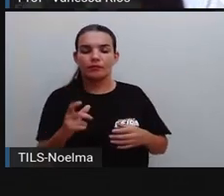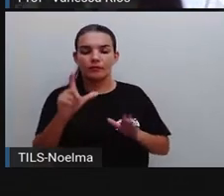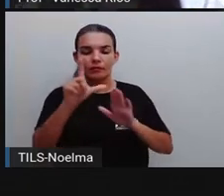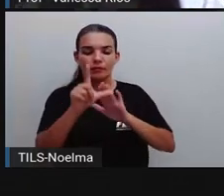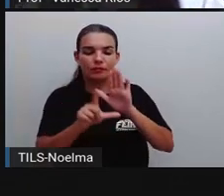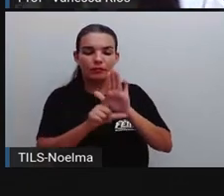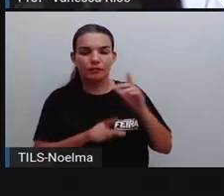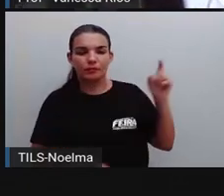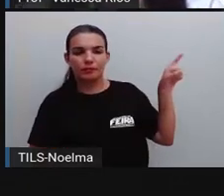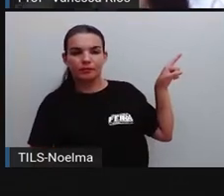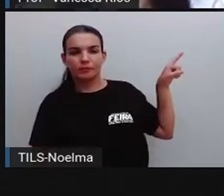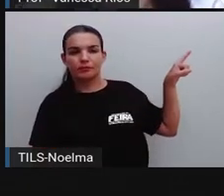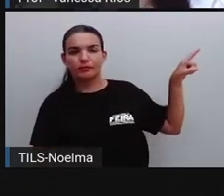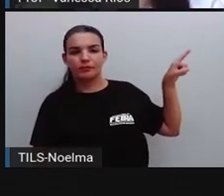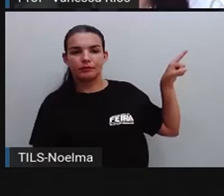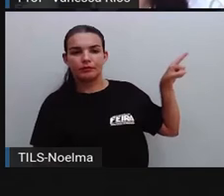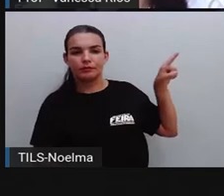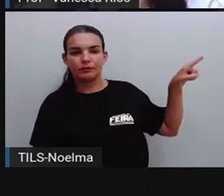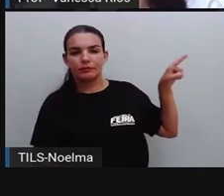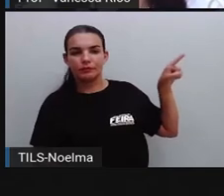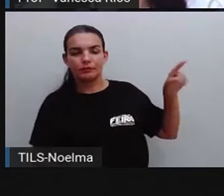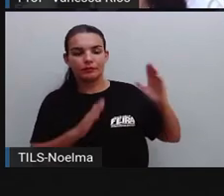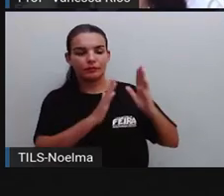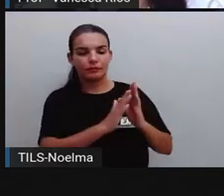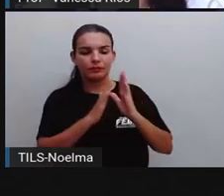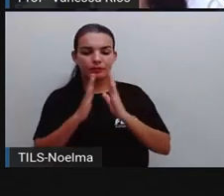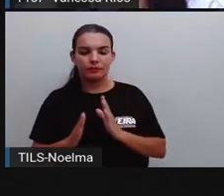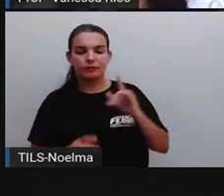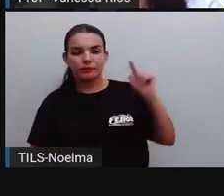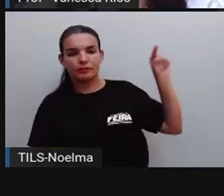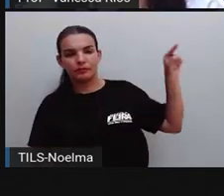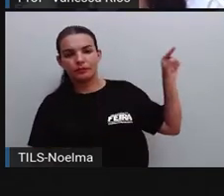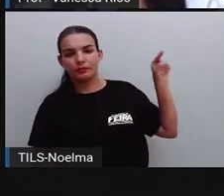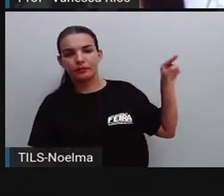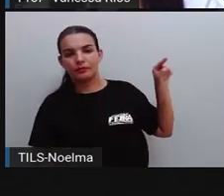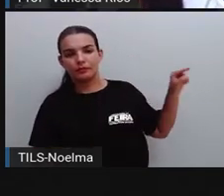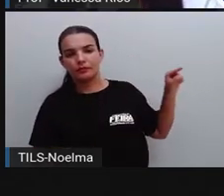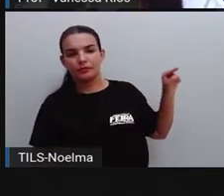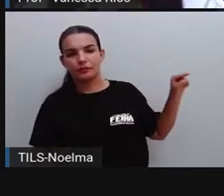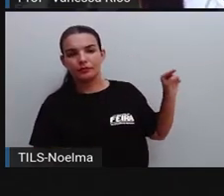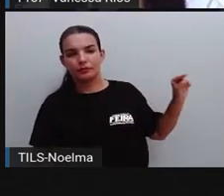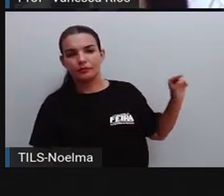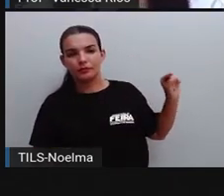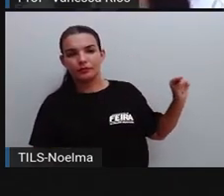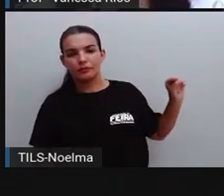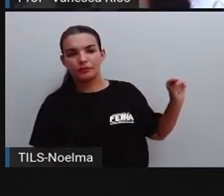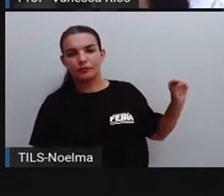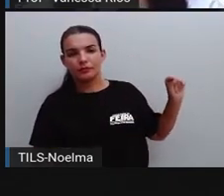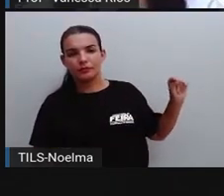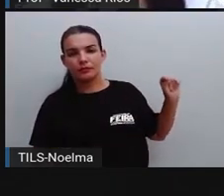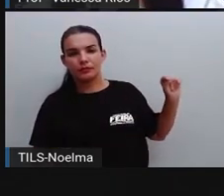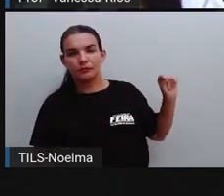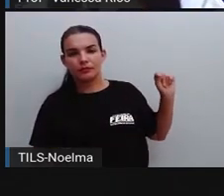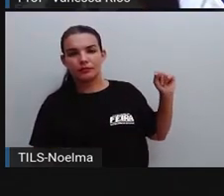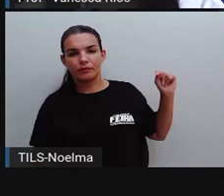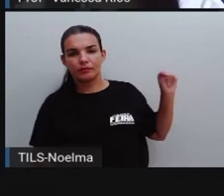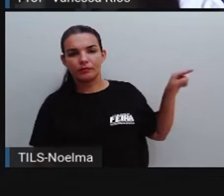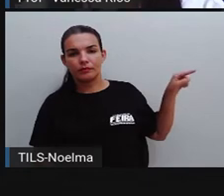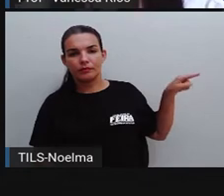bochecha, boliche, broche, cachaça, chuchu, colcha,